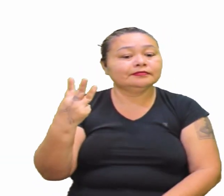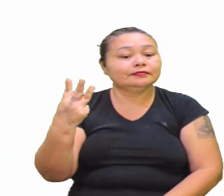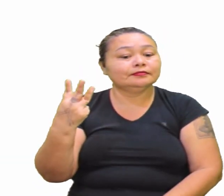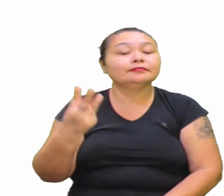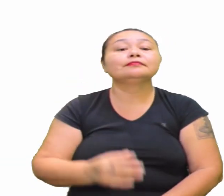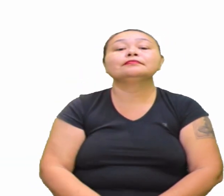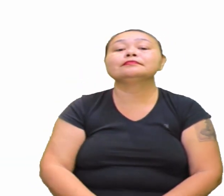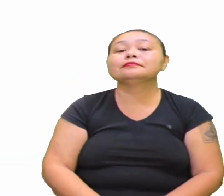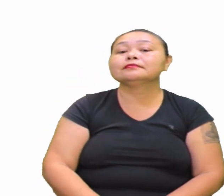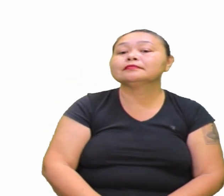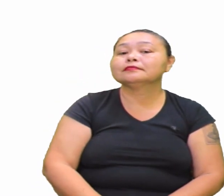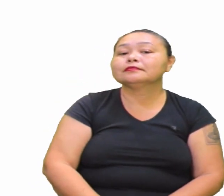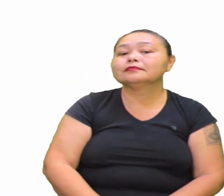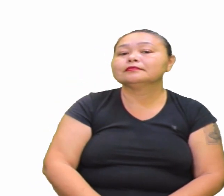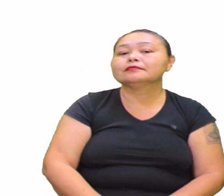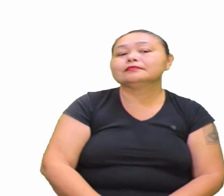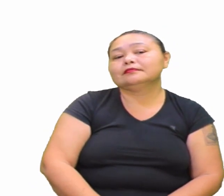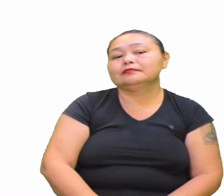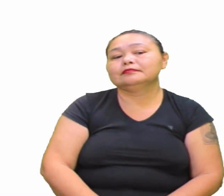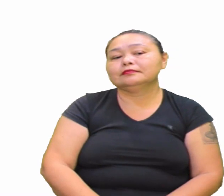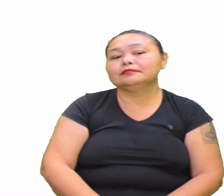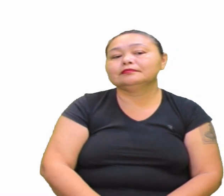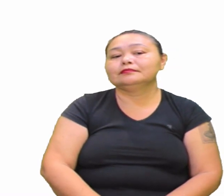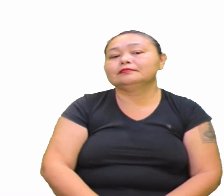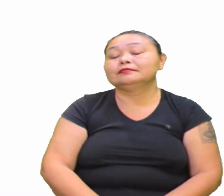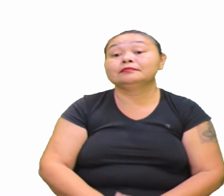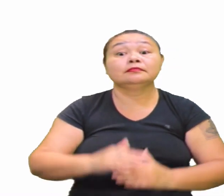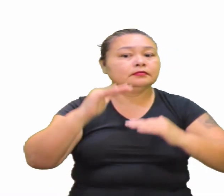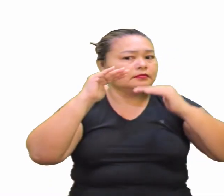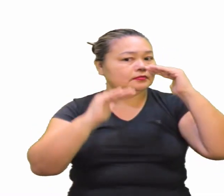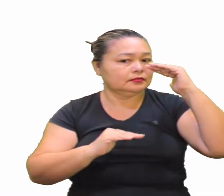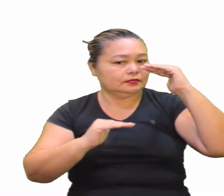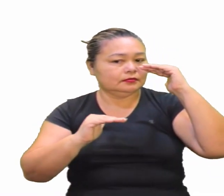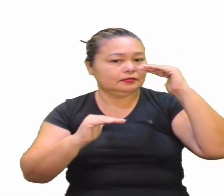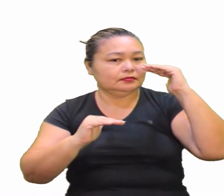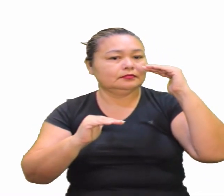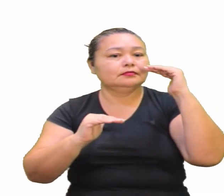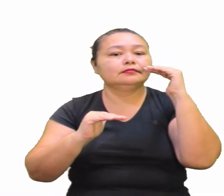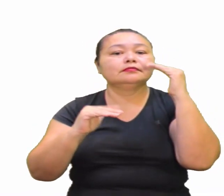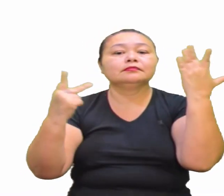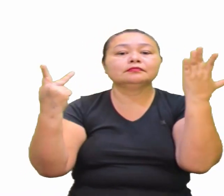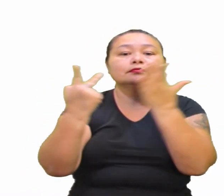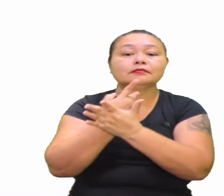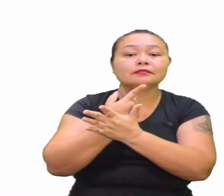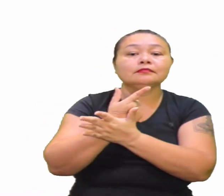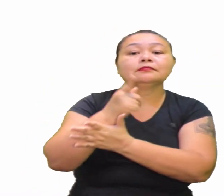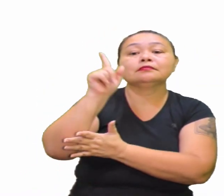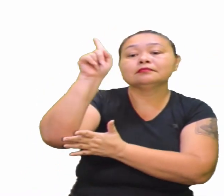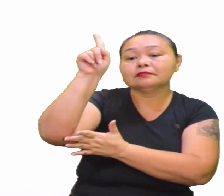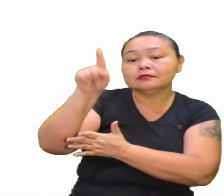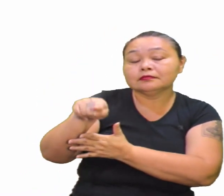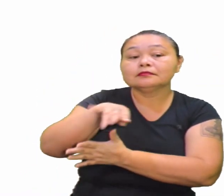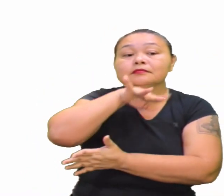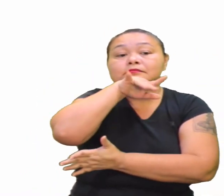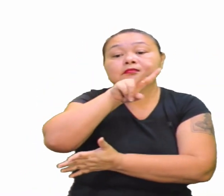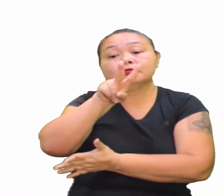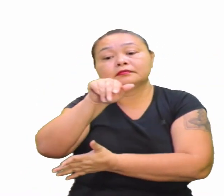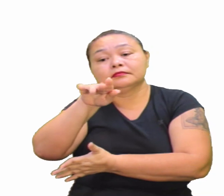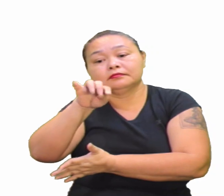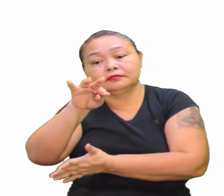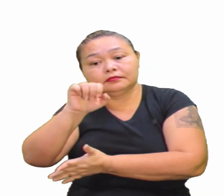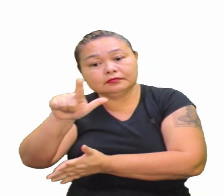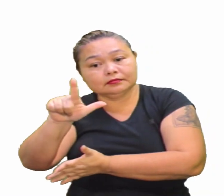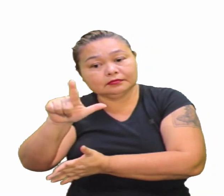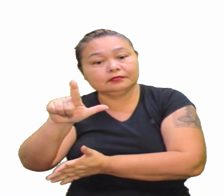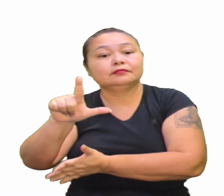Vamos lá O desequilíbrio ecológico Ocorre quando algum elemento Animal ou